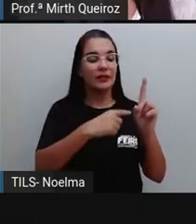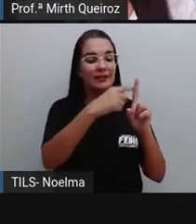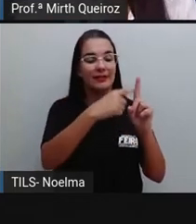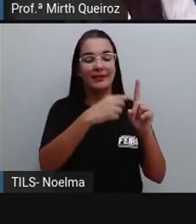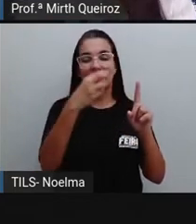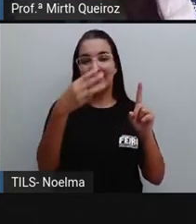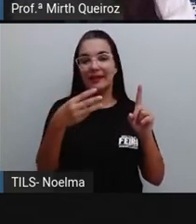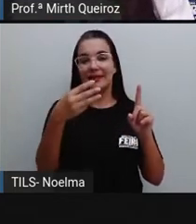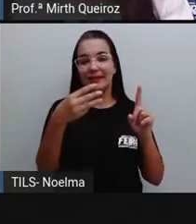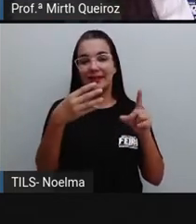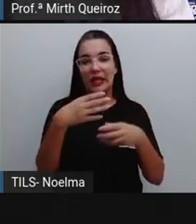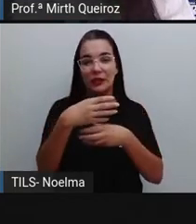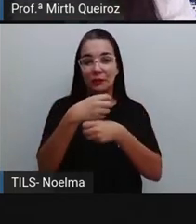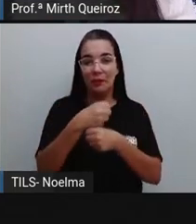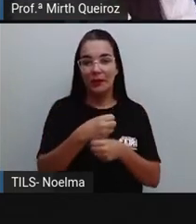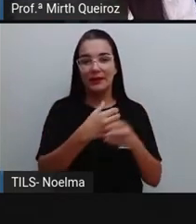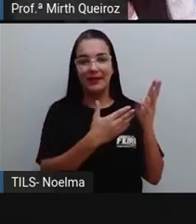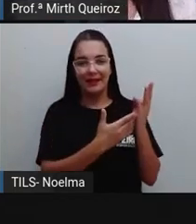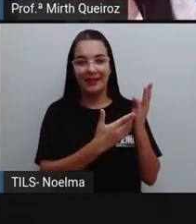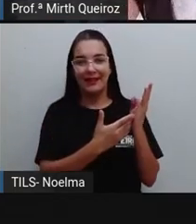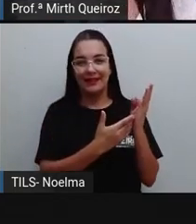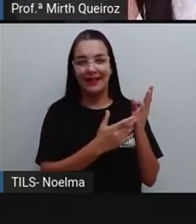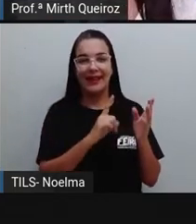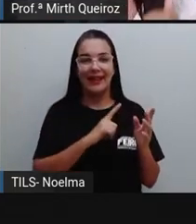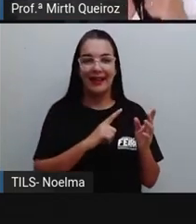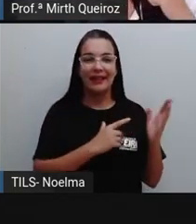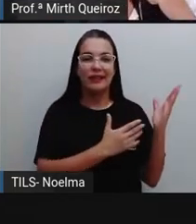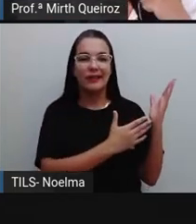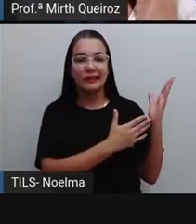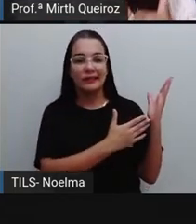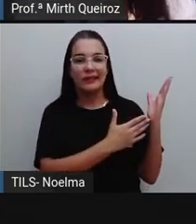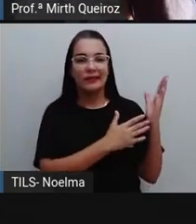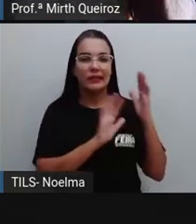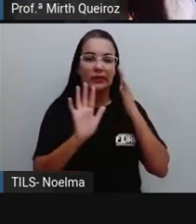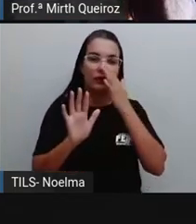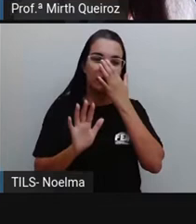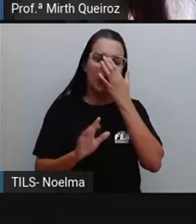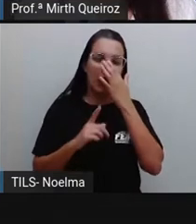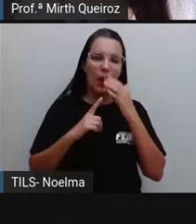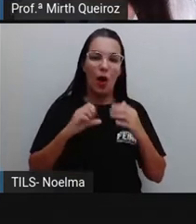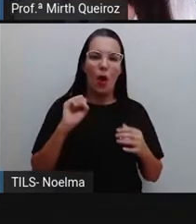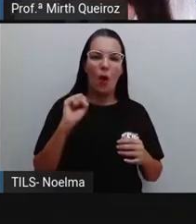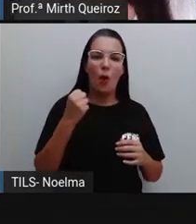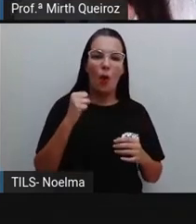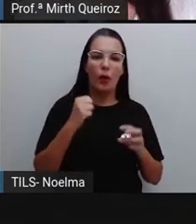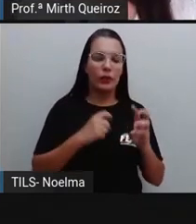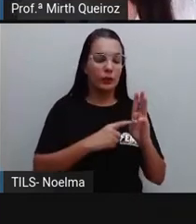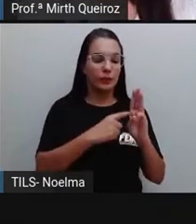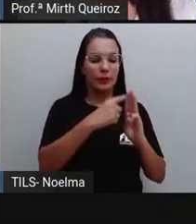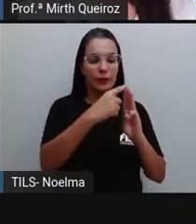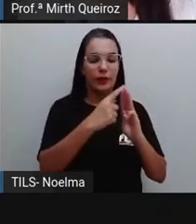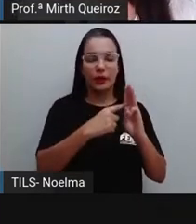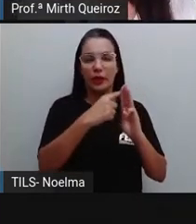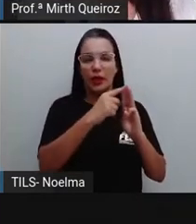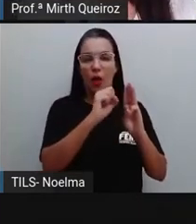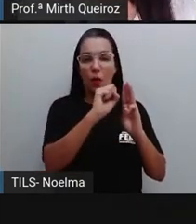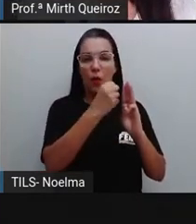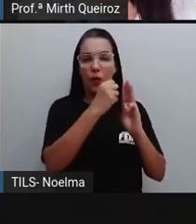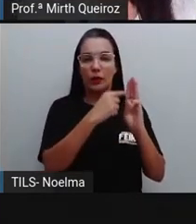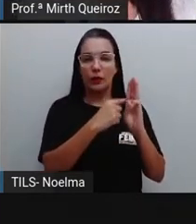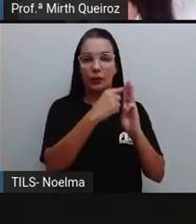Oitocentos e setenta e três. Então, neste caso, nós temos oito centenas, porque oito vezes cem,